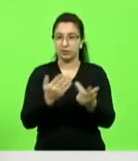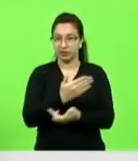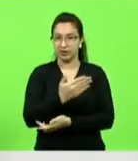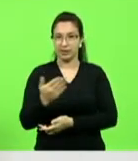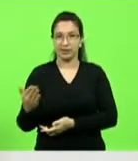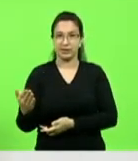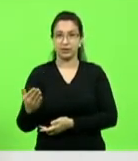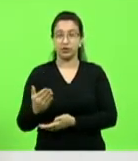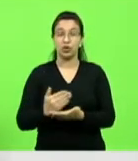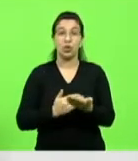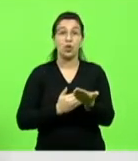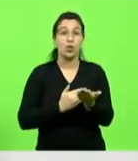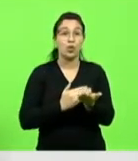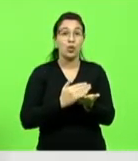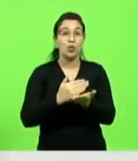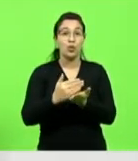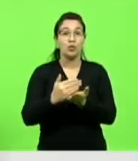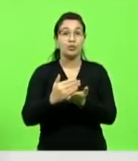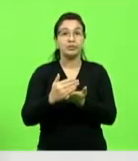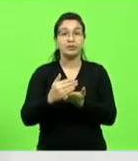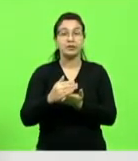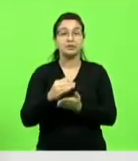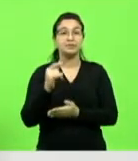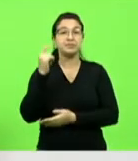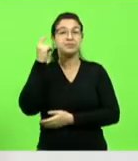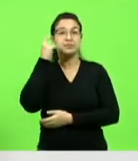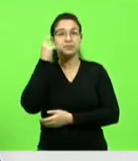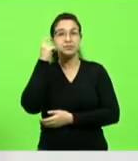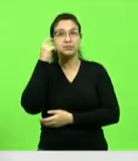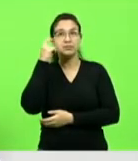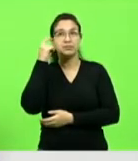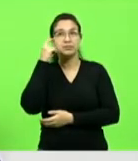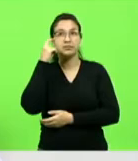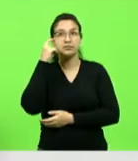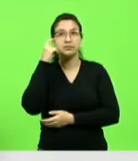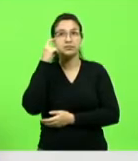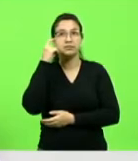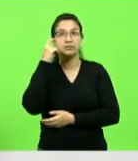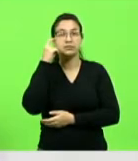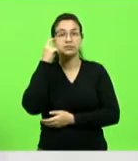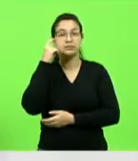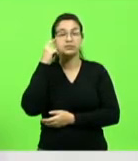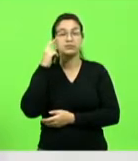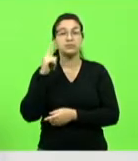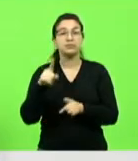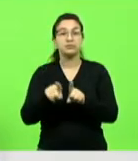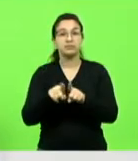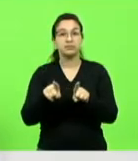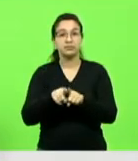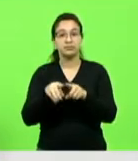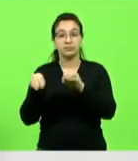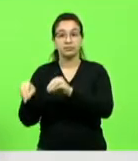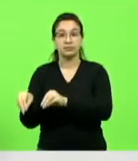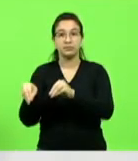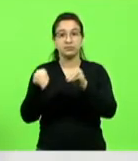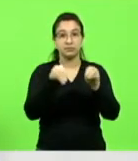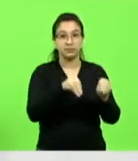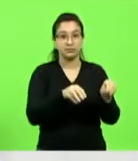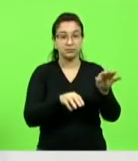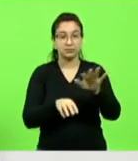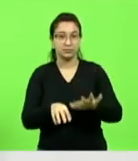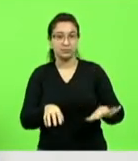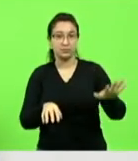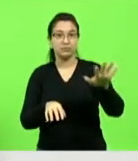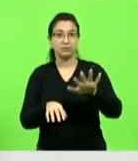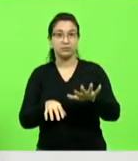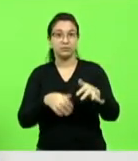começarem não só a pensar, mas sim se deslocarem para regiões mais próximas da